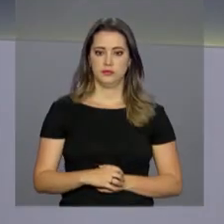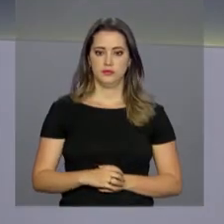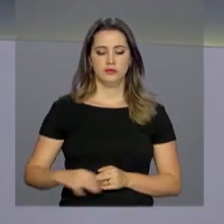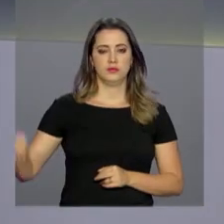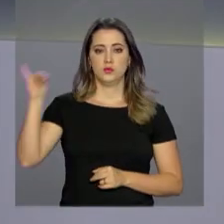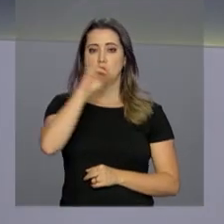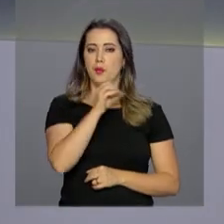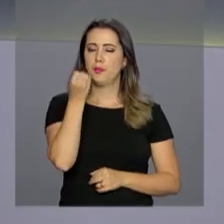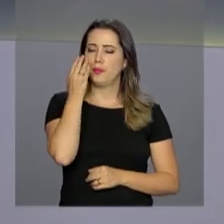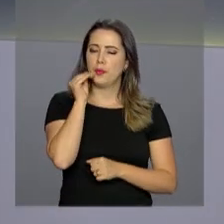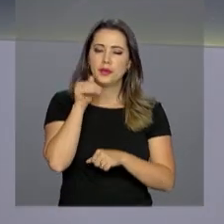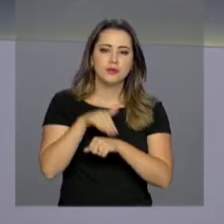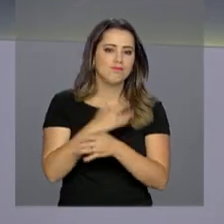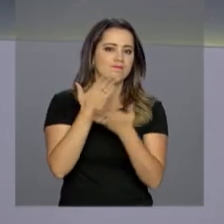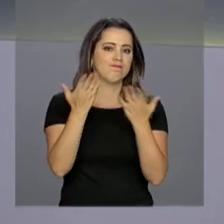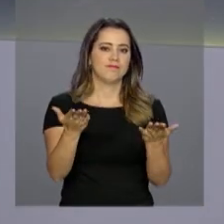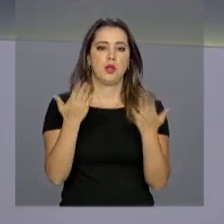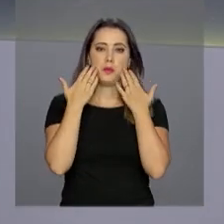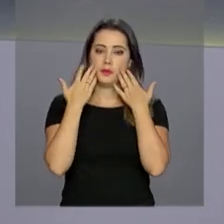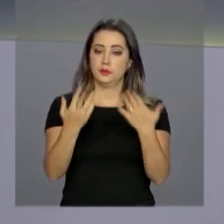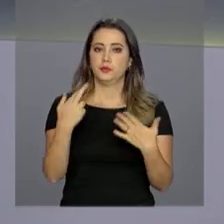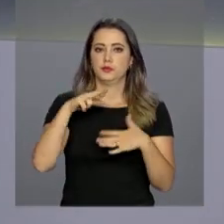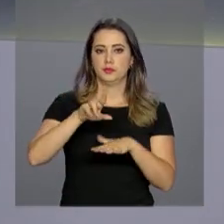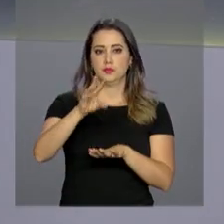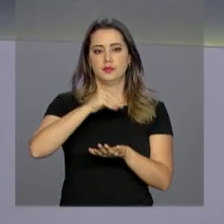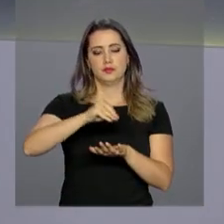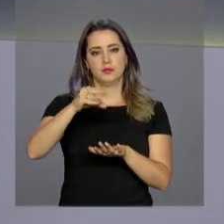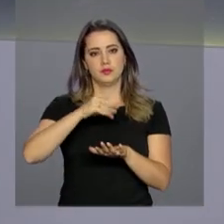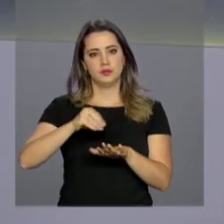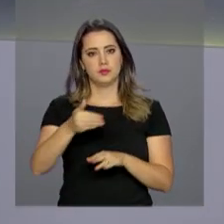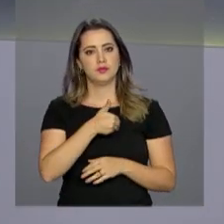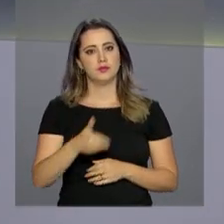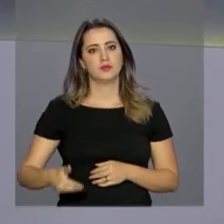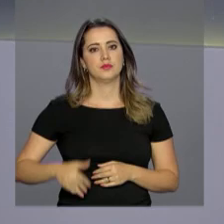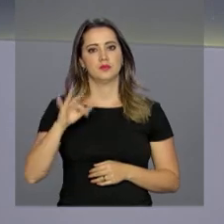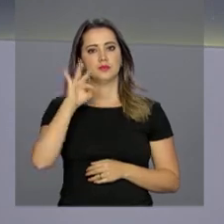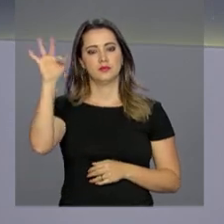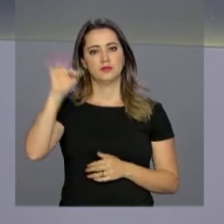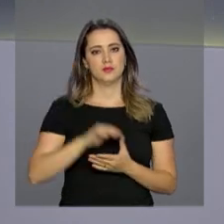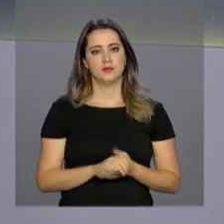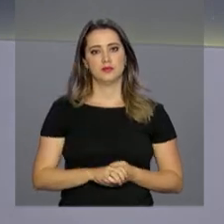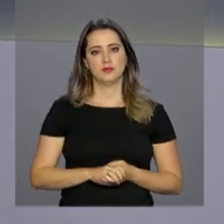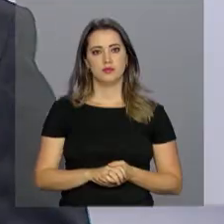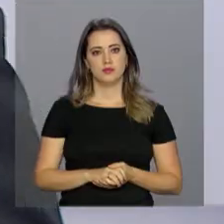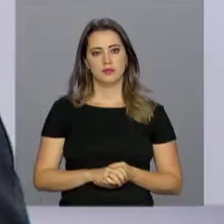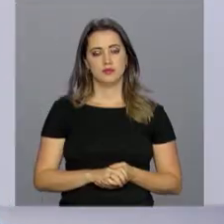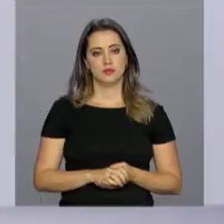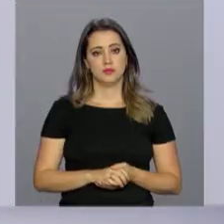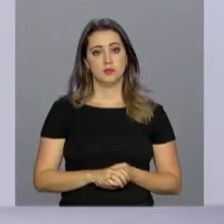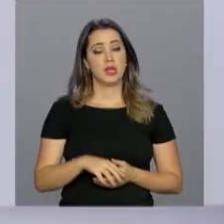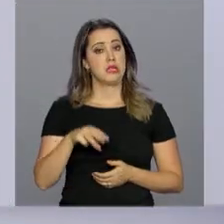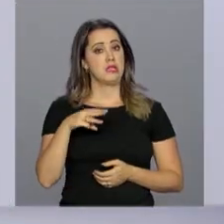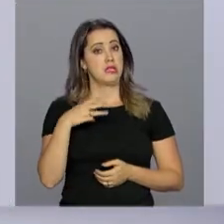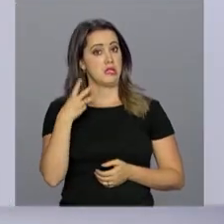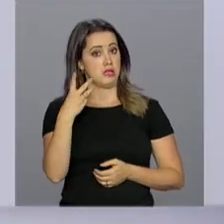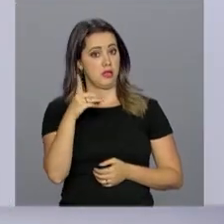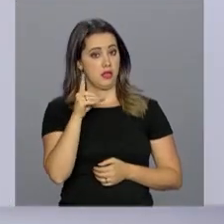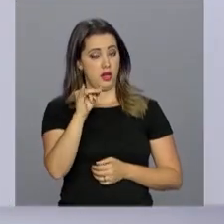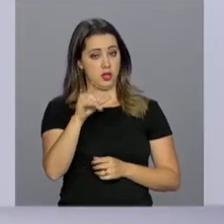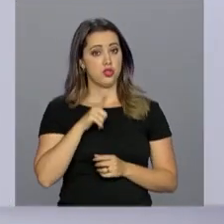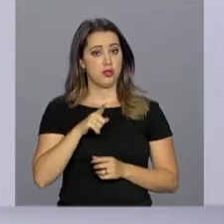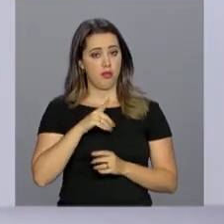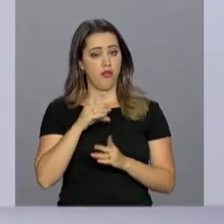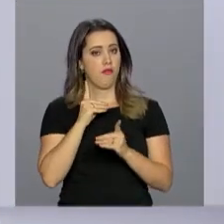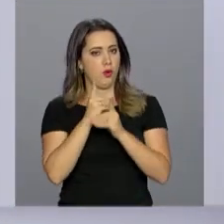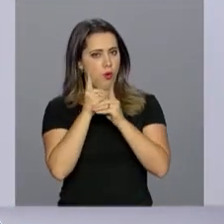Olá, uma ótima noite pra você. No ar, o repórter NBR com as notícias do governo federal. Depois de três dias de